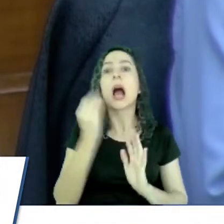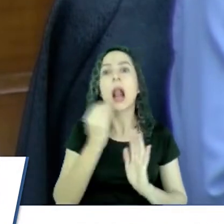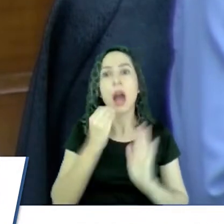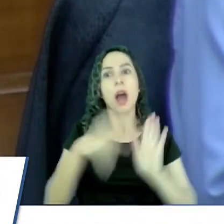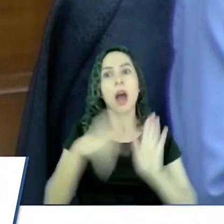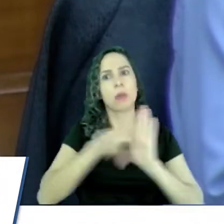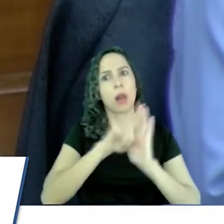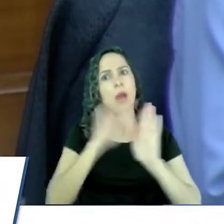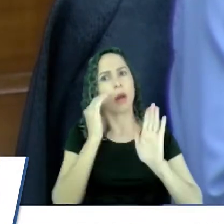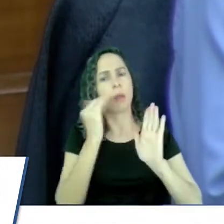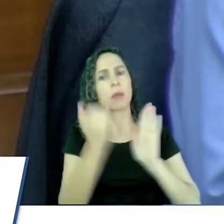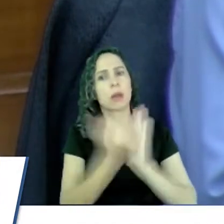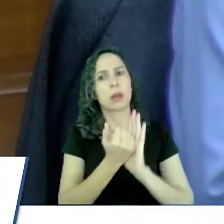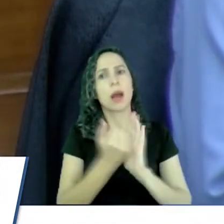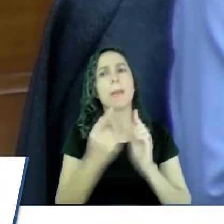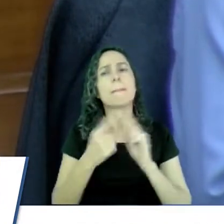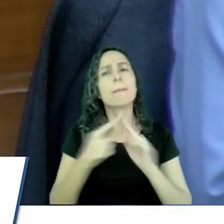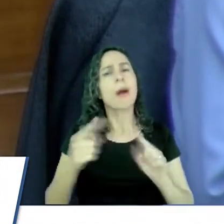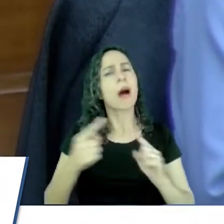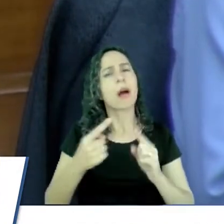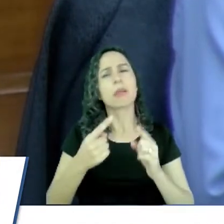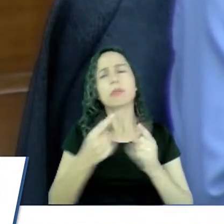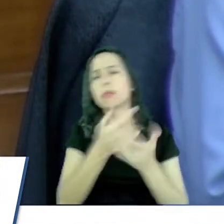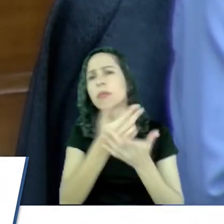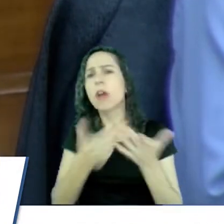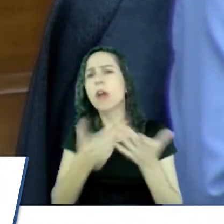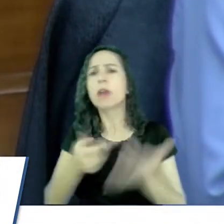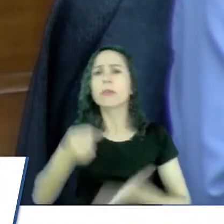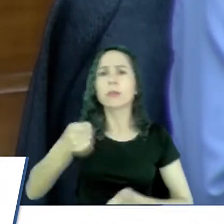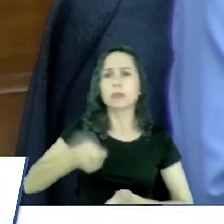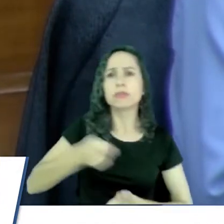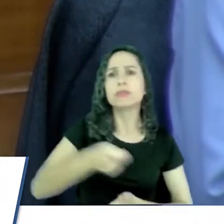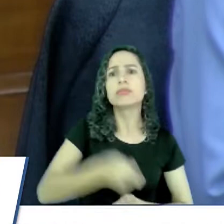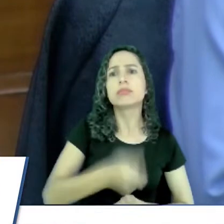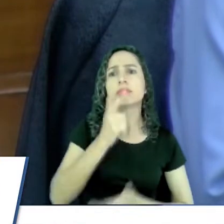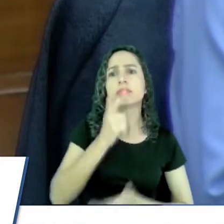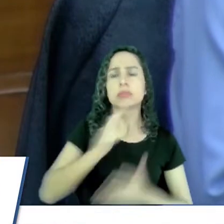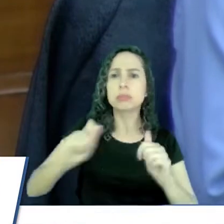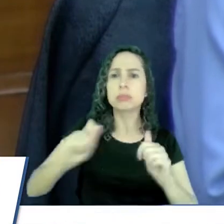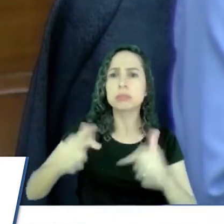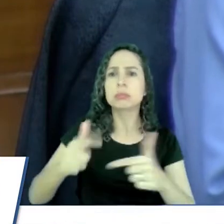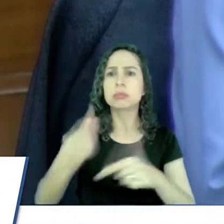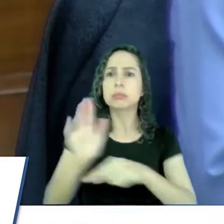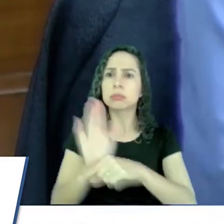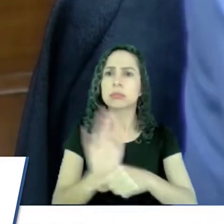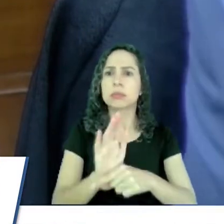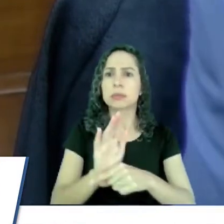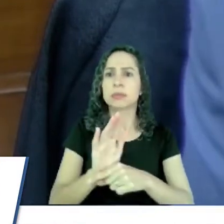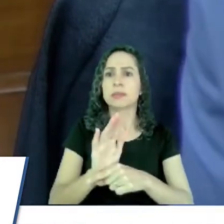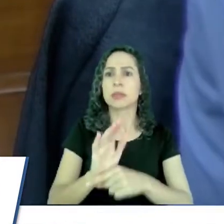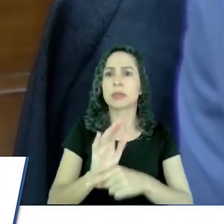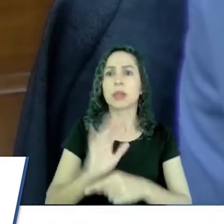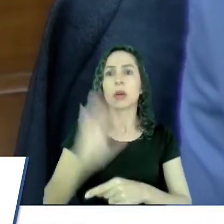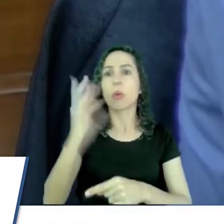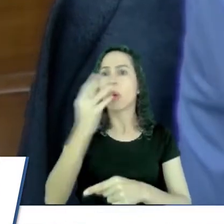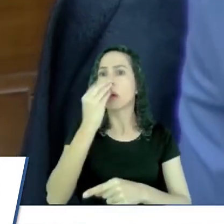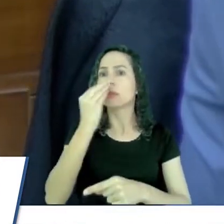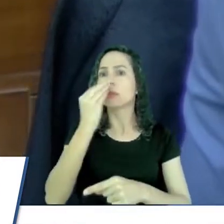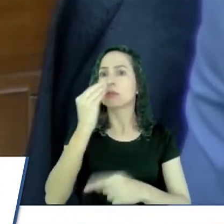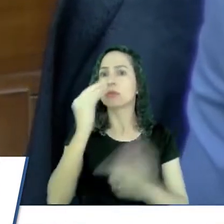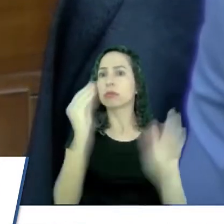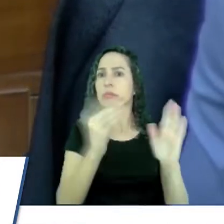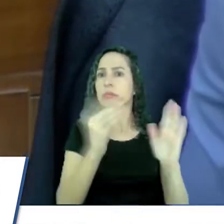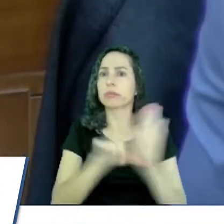mas tem várias formas de agir diante de um desrespeito da lei. Tem